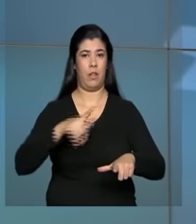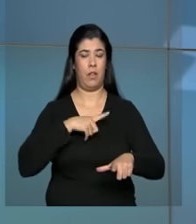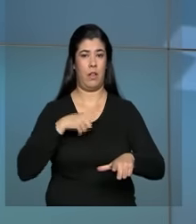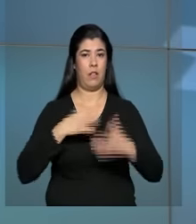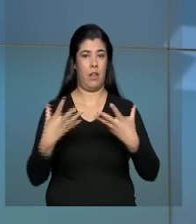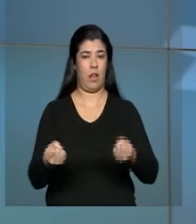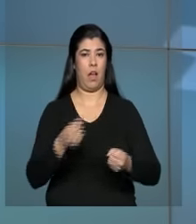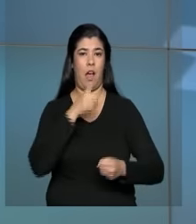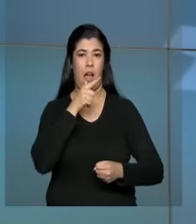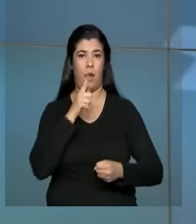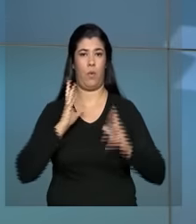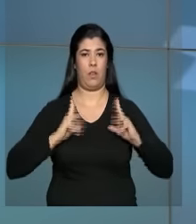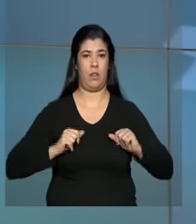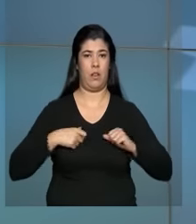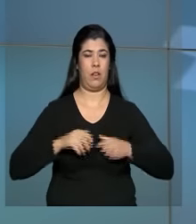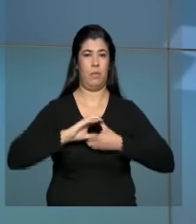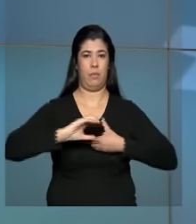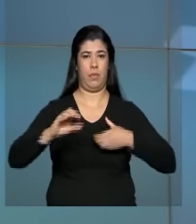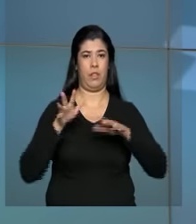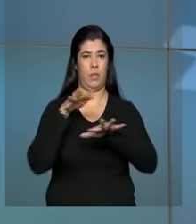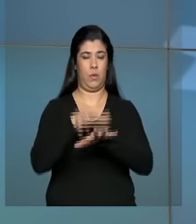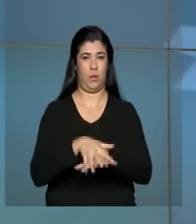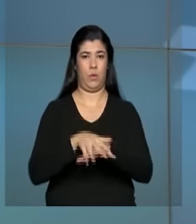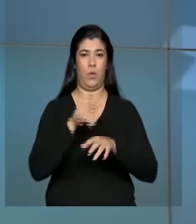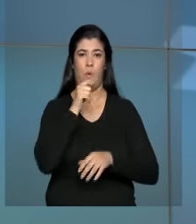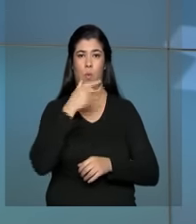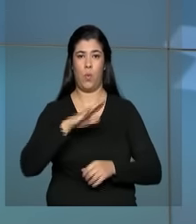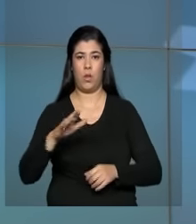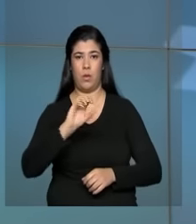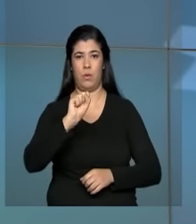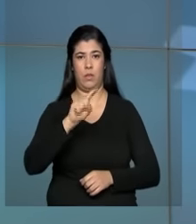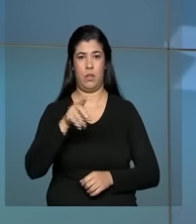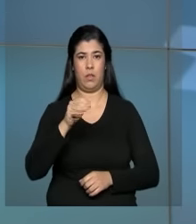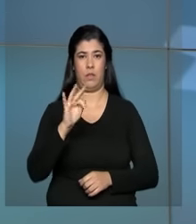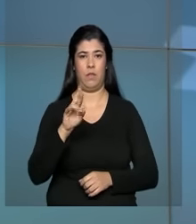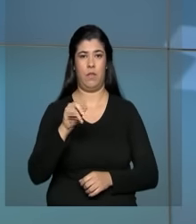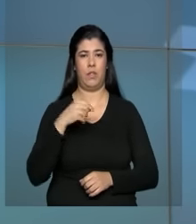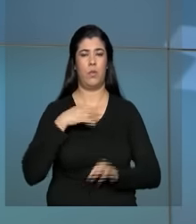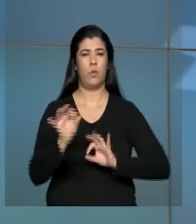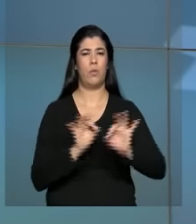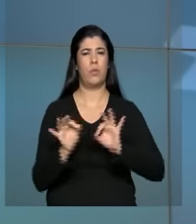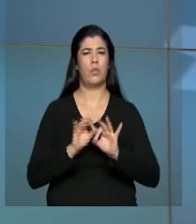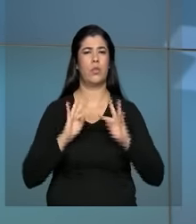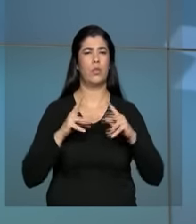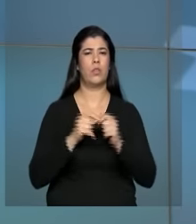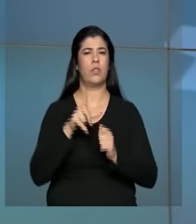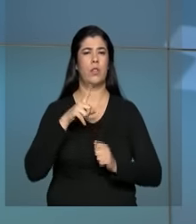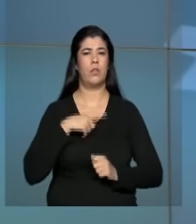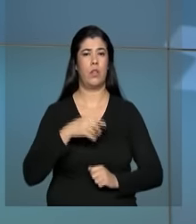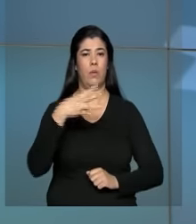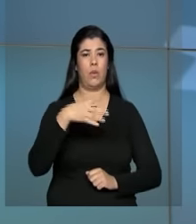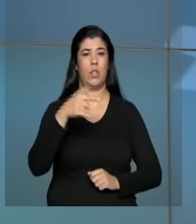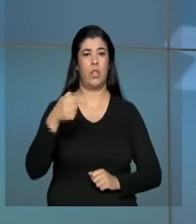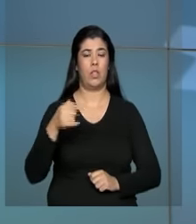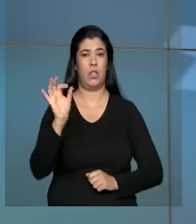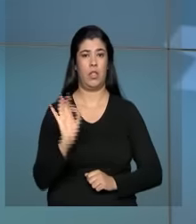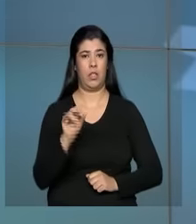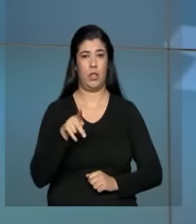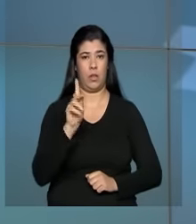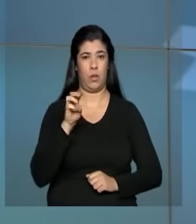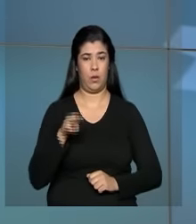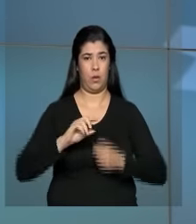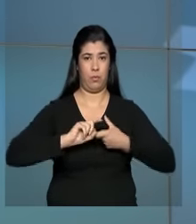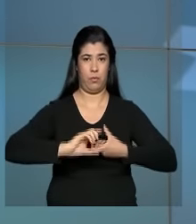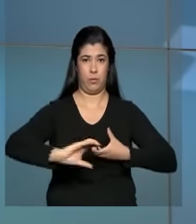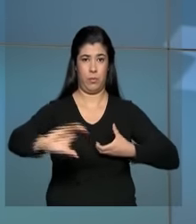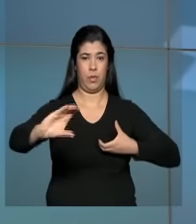projeto de integração do rio São Francisco. O projeto total da integração do rio é composto por 477 quilômetros de